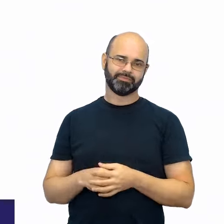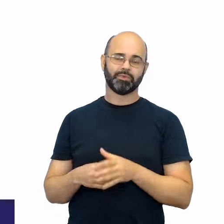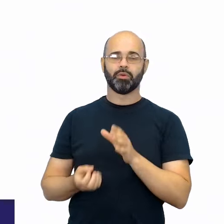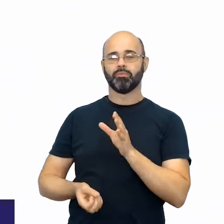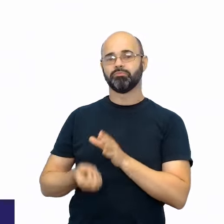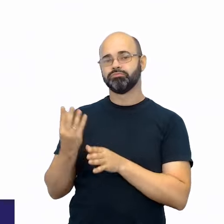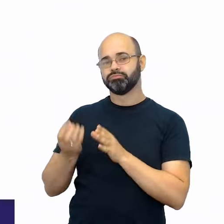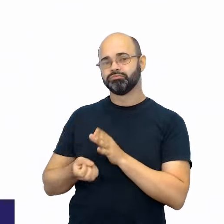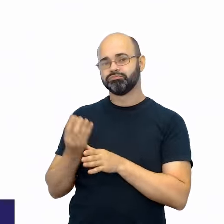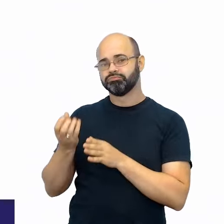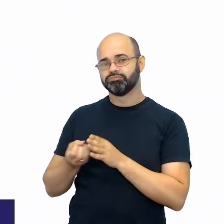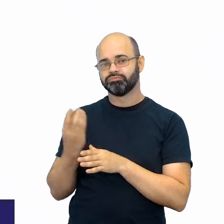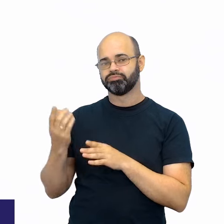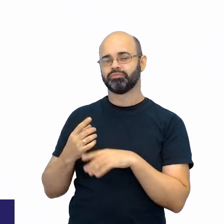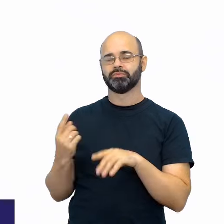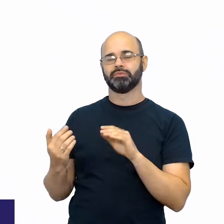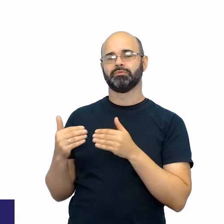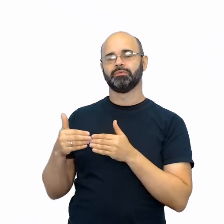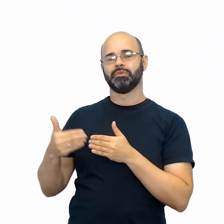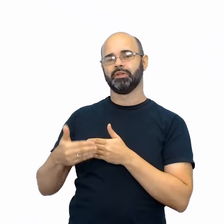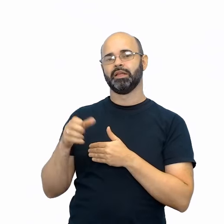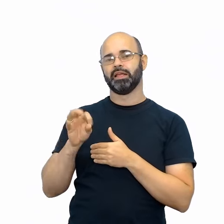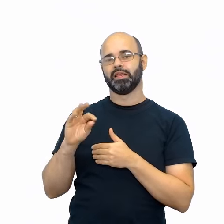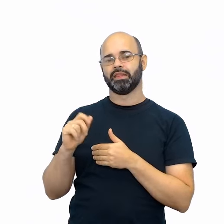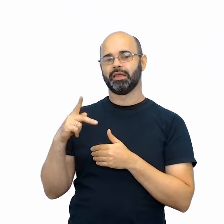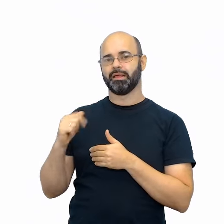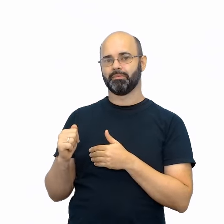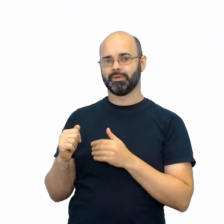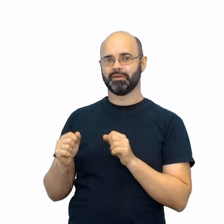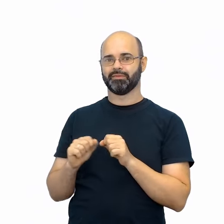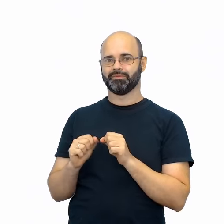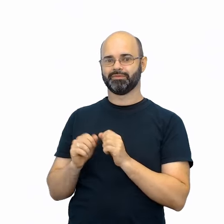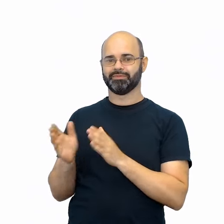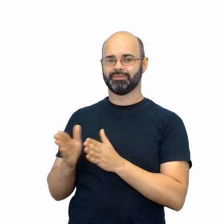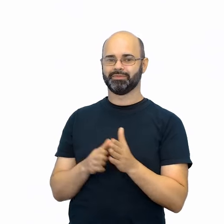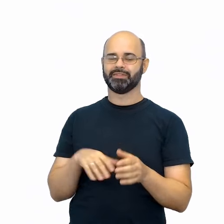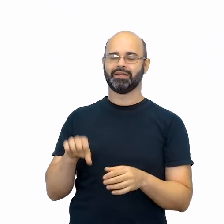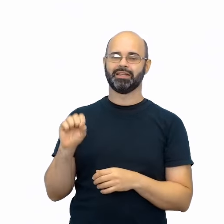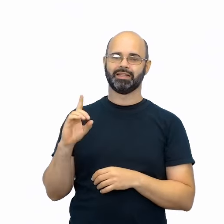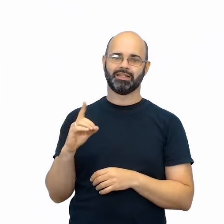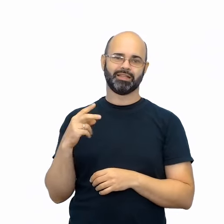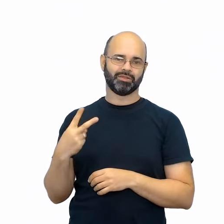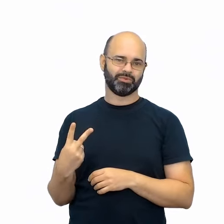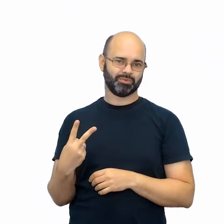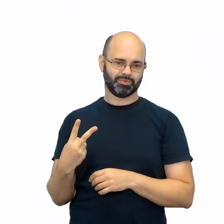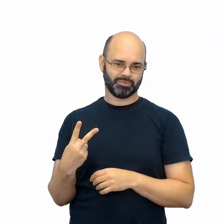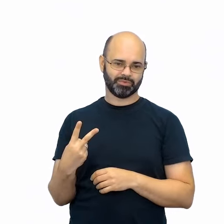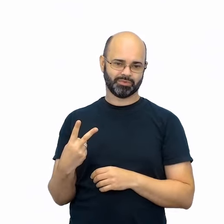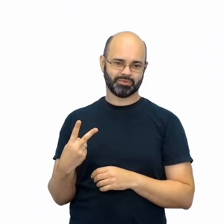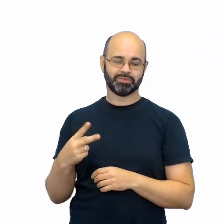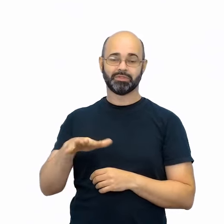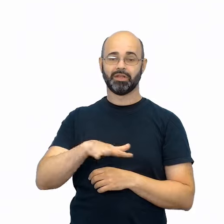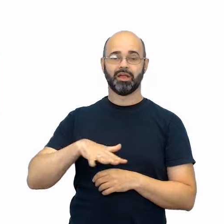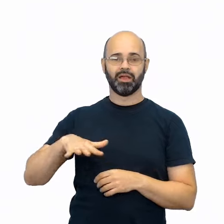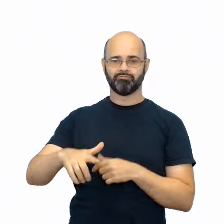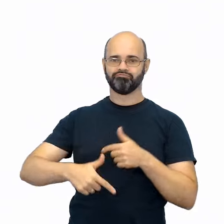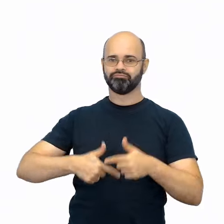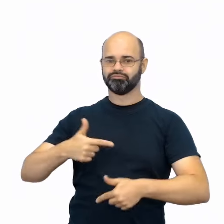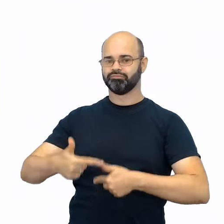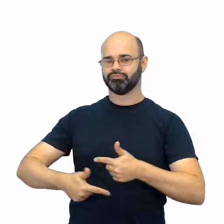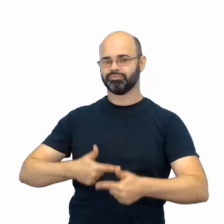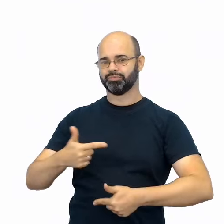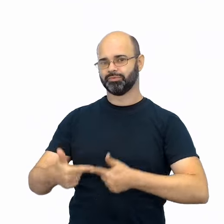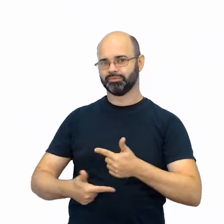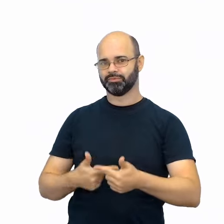produção e etapas da produção. Na SD 2, os campos de atuação e sua